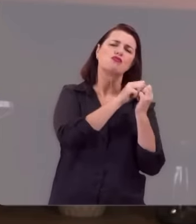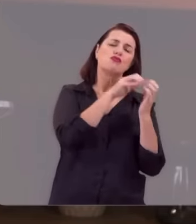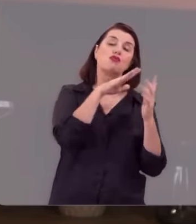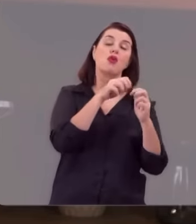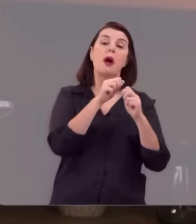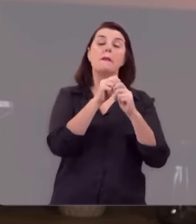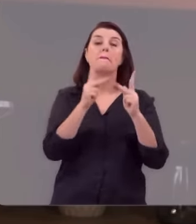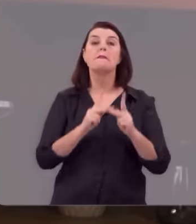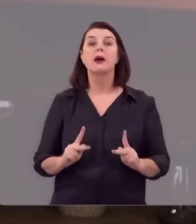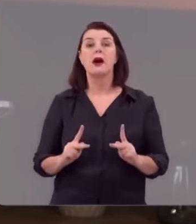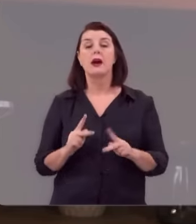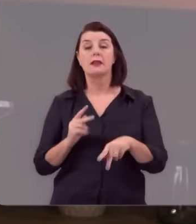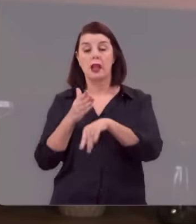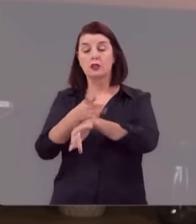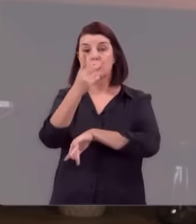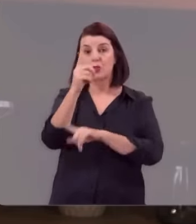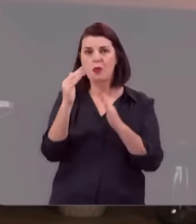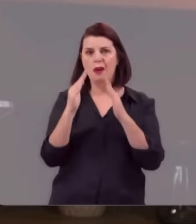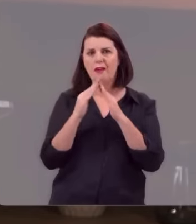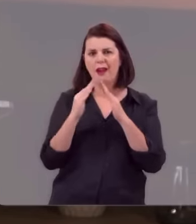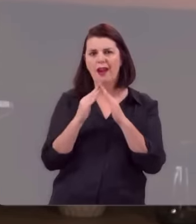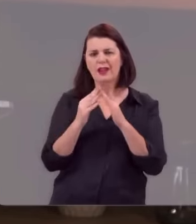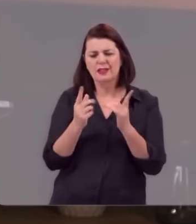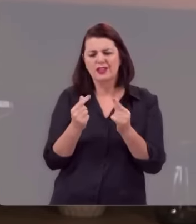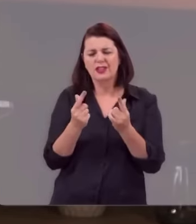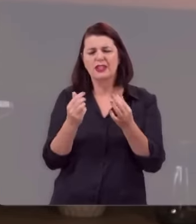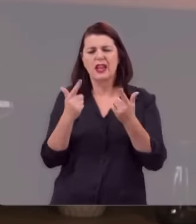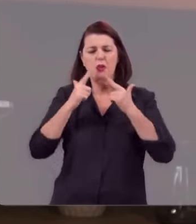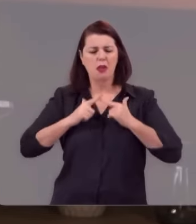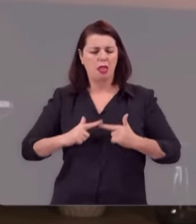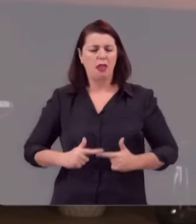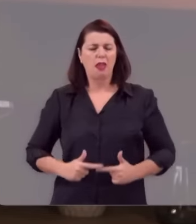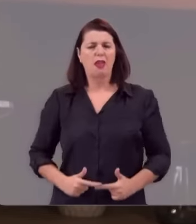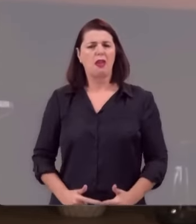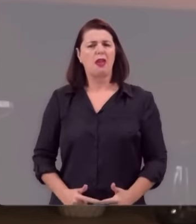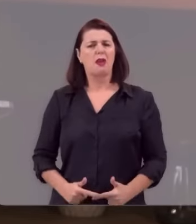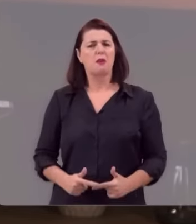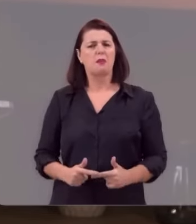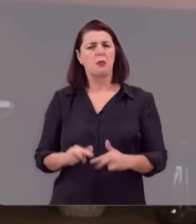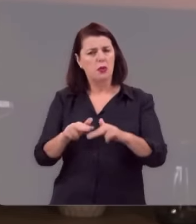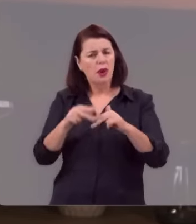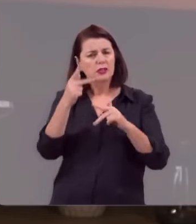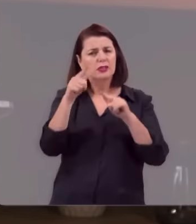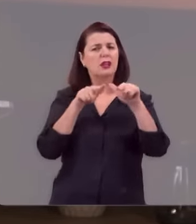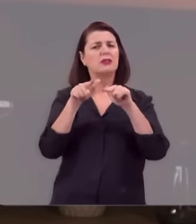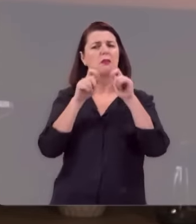É saber que o que entrou na sua casa é dinheiro limpo, honesto, fruto do seu trabalho e da bênção de Deus.